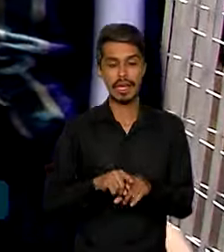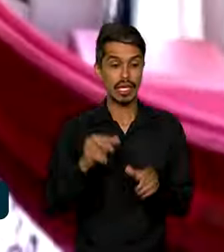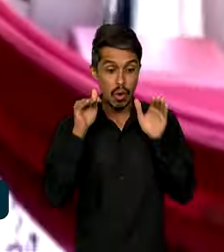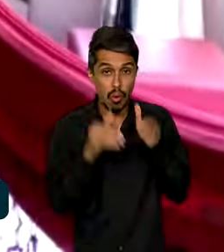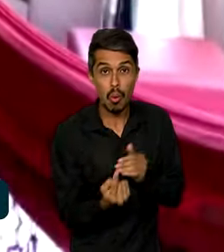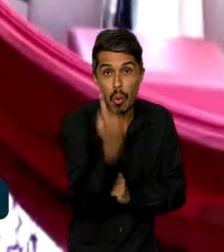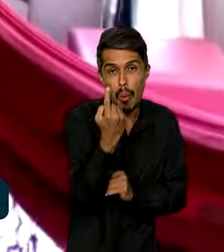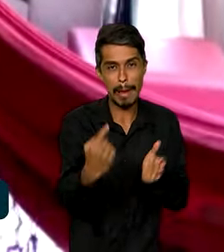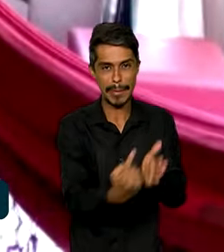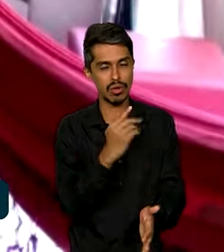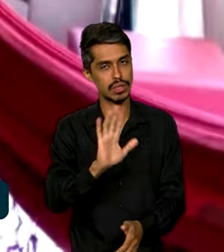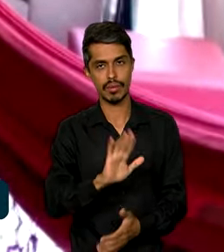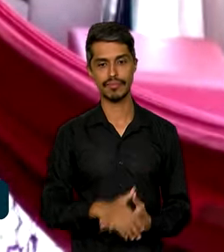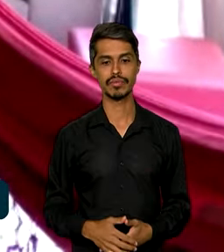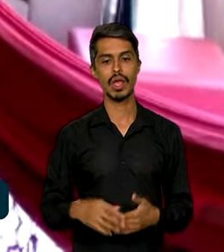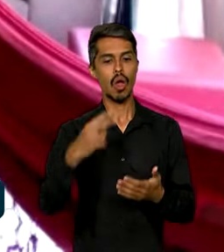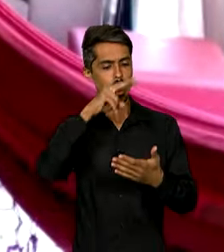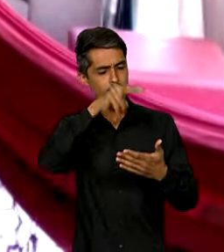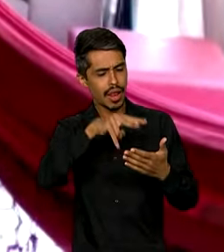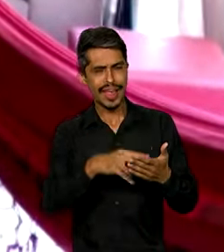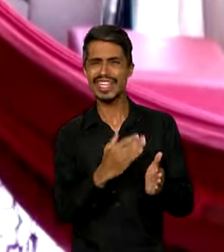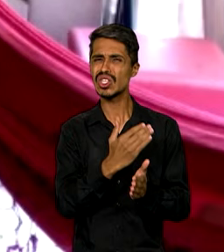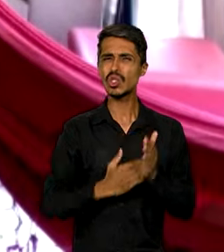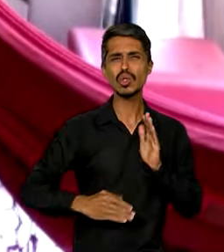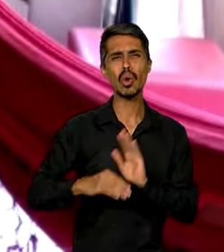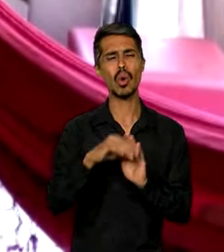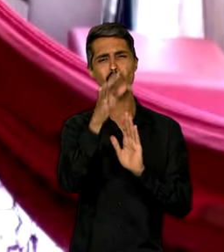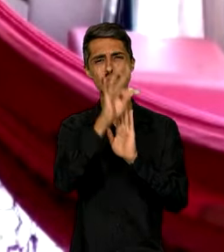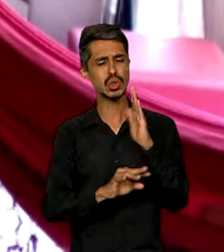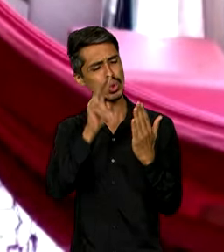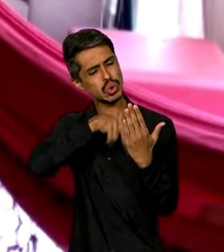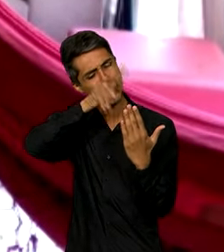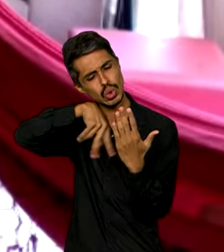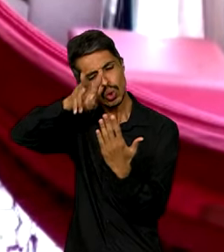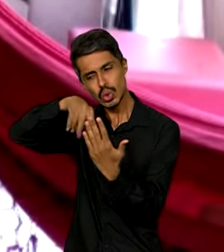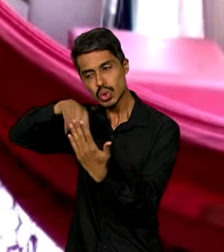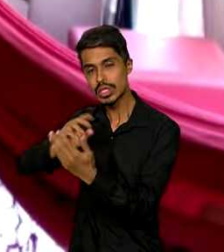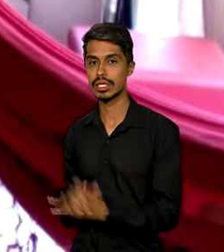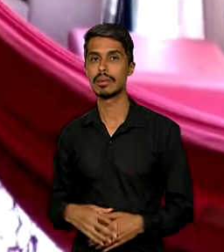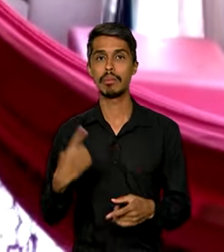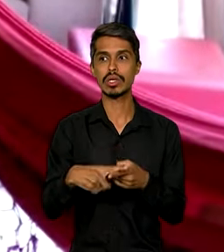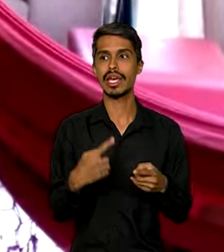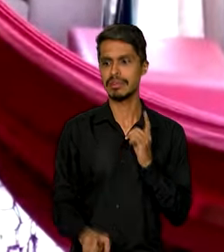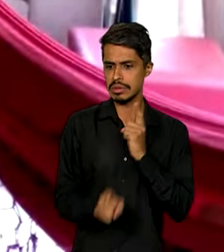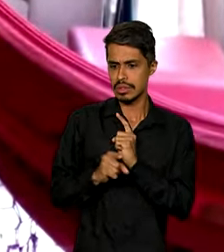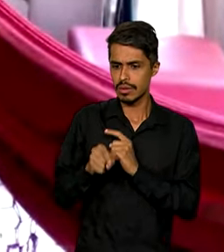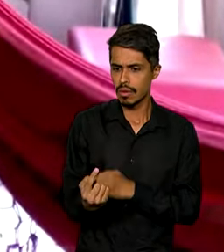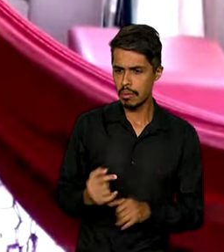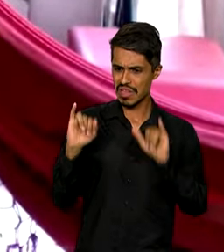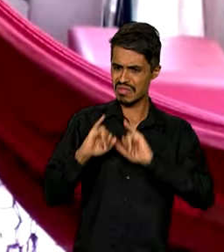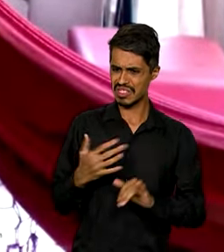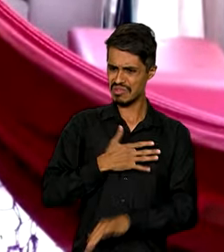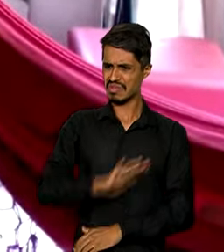uma questão. Pegar a prova, olhar ela toda logo de entrada, para no meio da prova não ter surpresa com uma figura ou uma questão que não